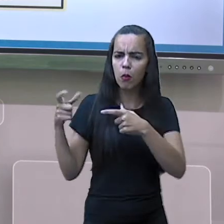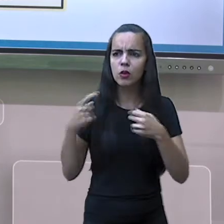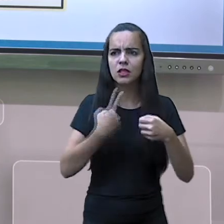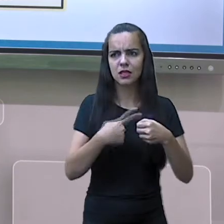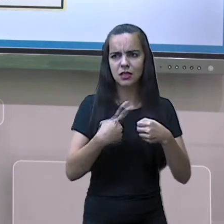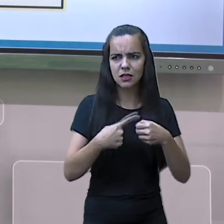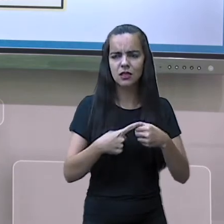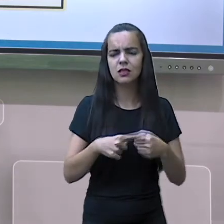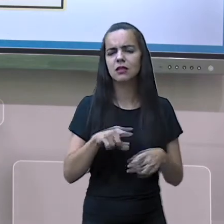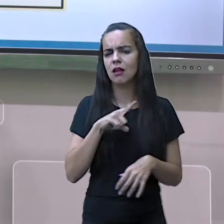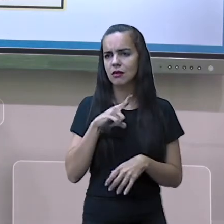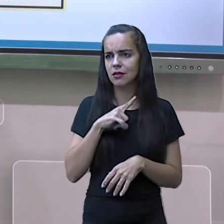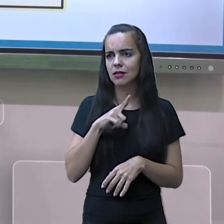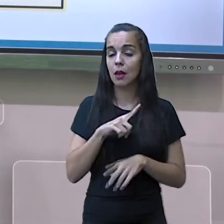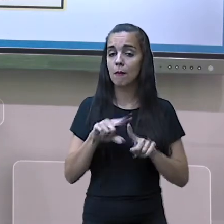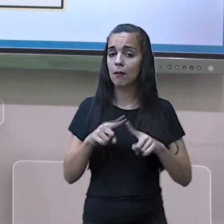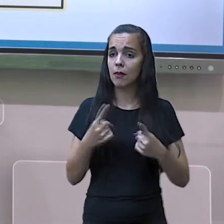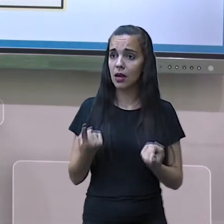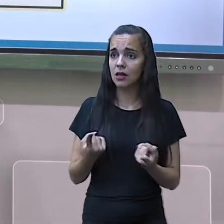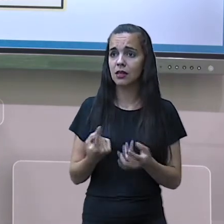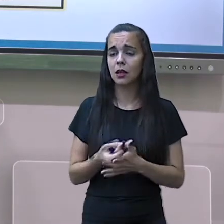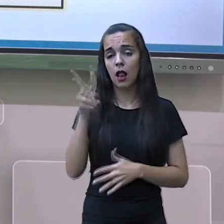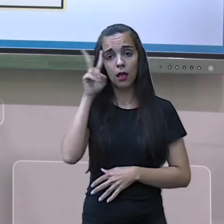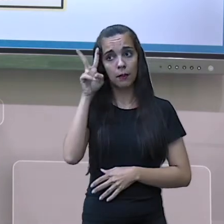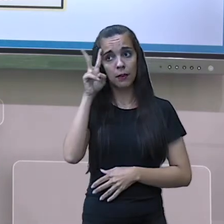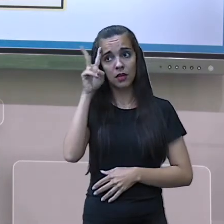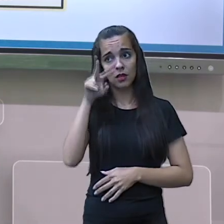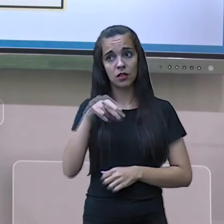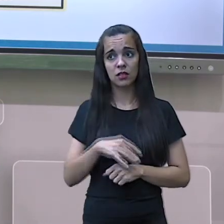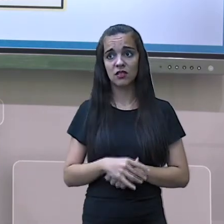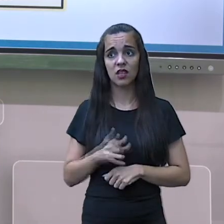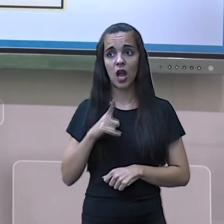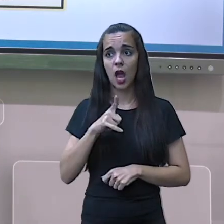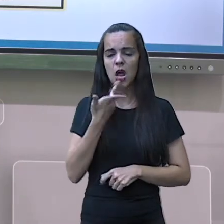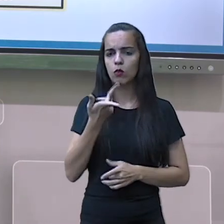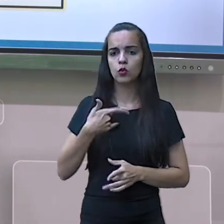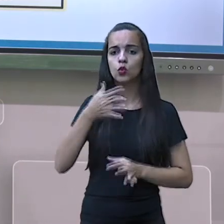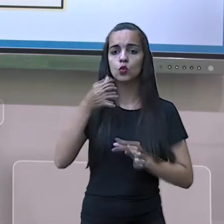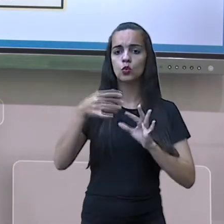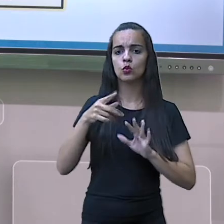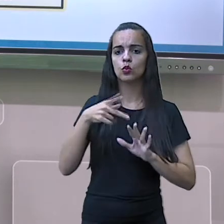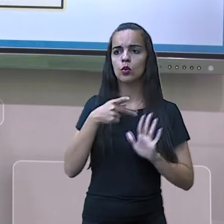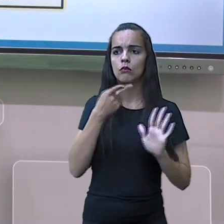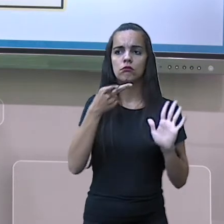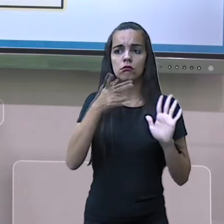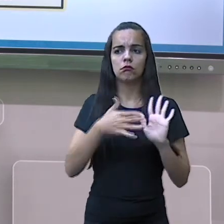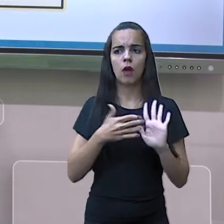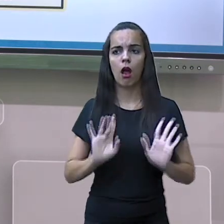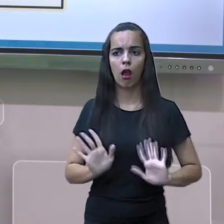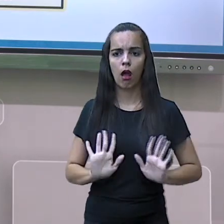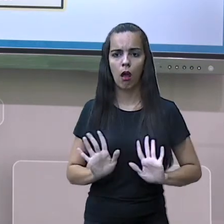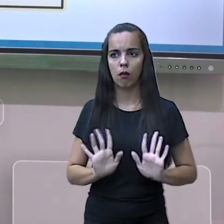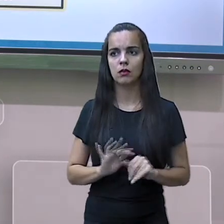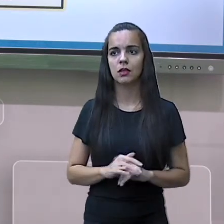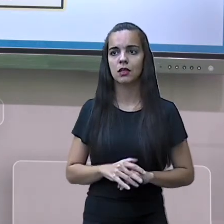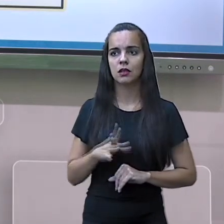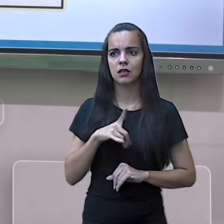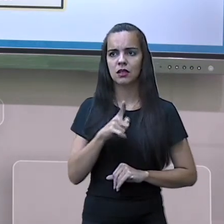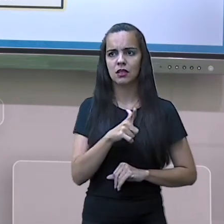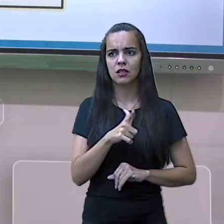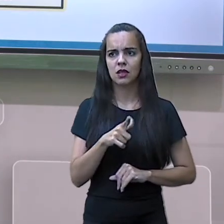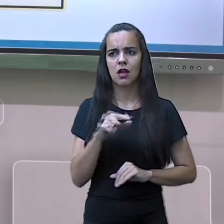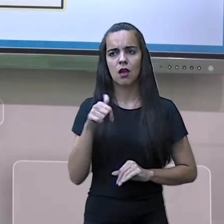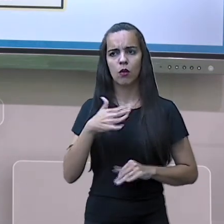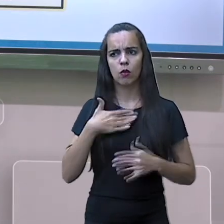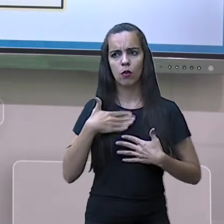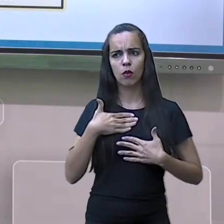dentro do Brasil. Mas, lembrando, não quero justificar isso, mas é um fenômeno